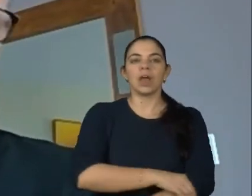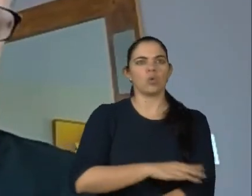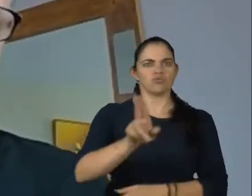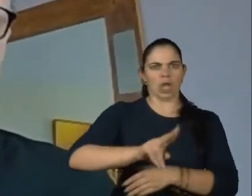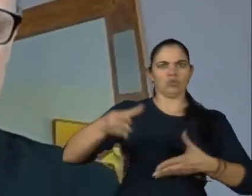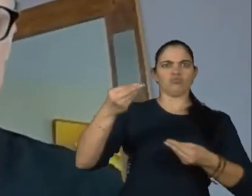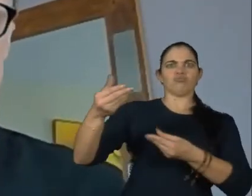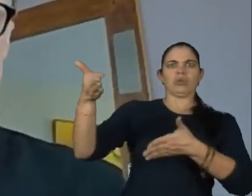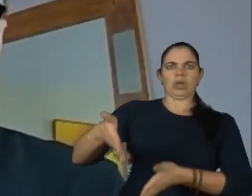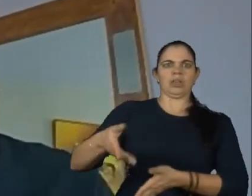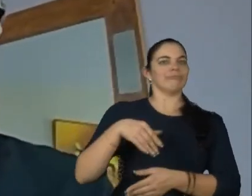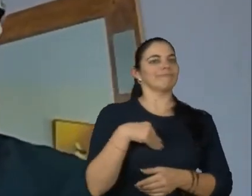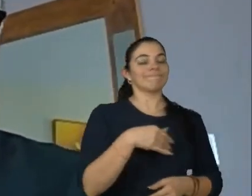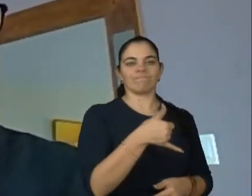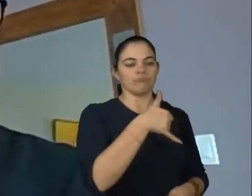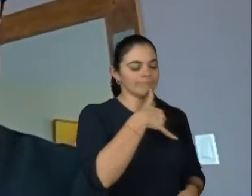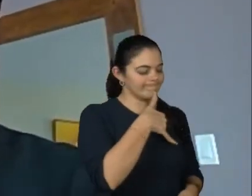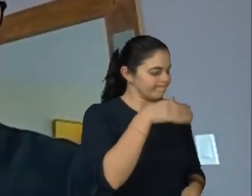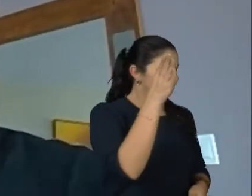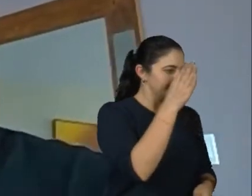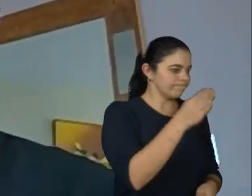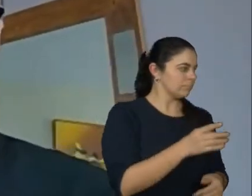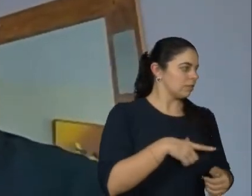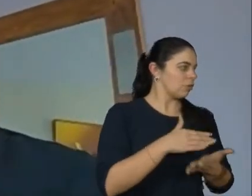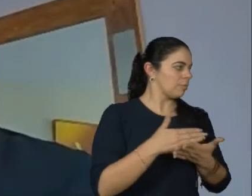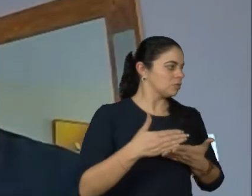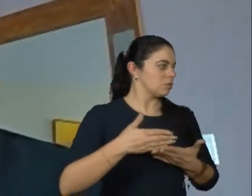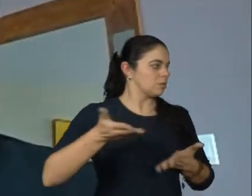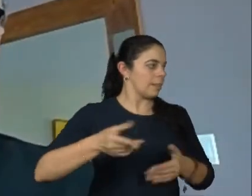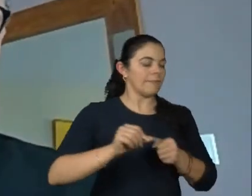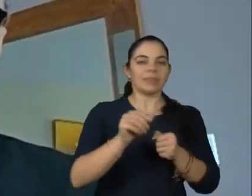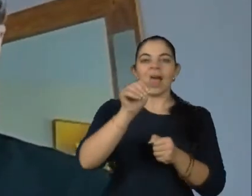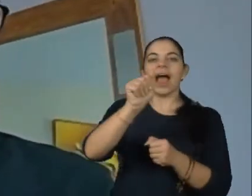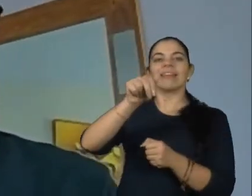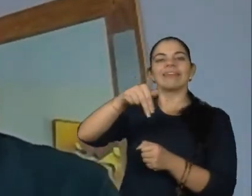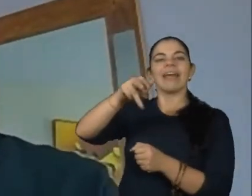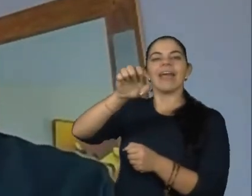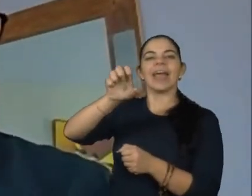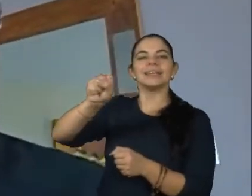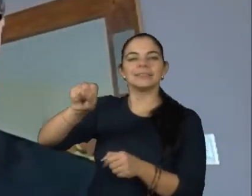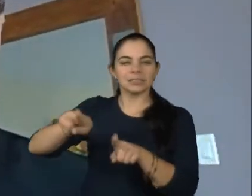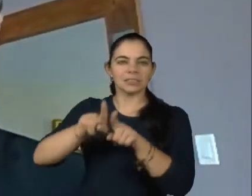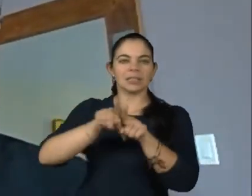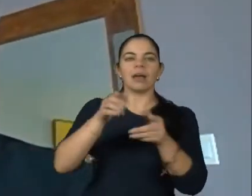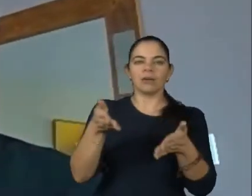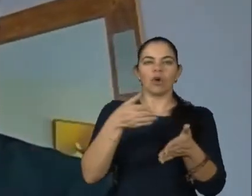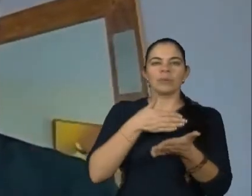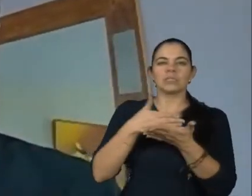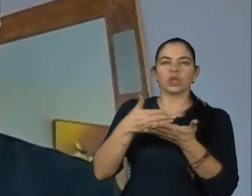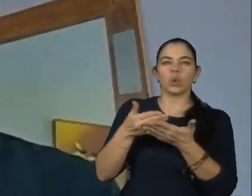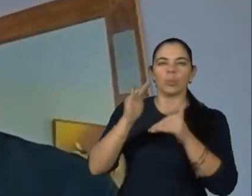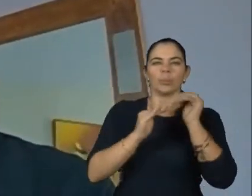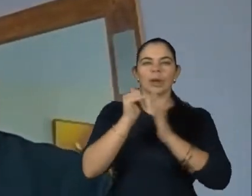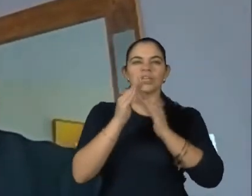nos Estados Unidos, infelizmente no Brasil ainda está começando, mas eu faço parte da ANEA, e a ANEA está com muitas ações novas, a gente